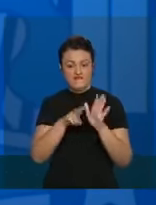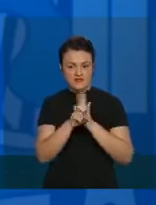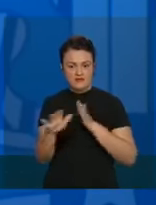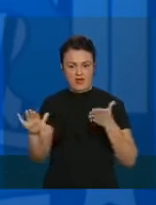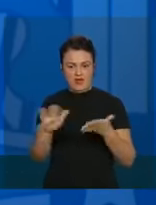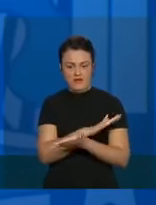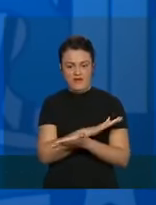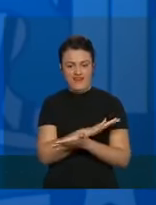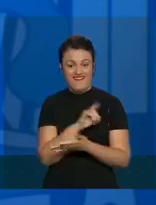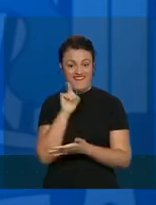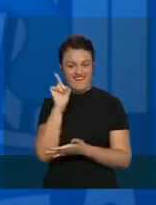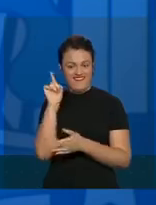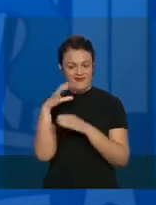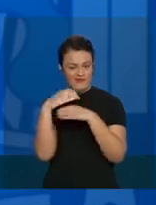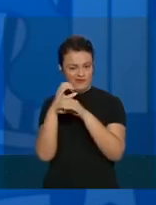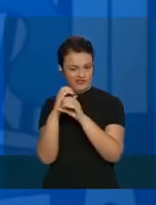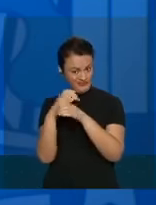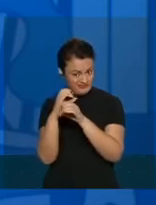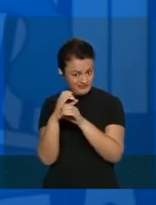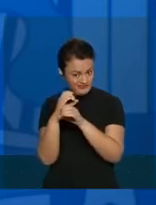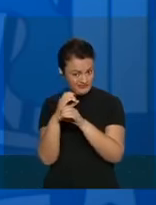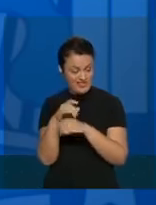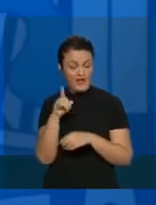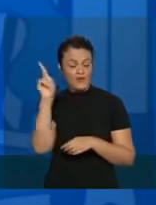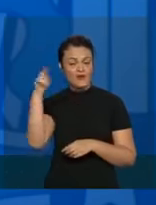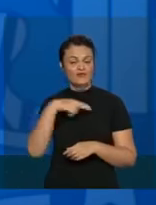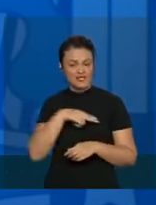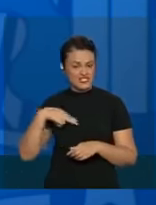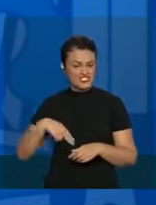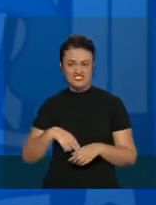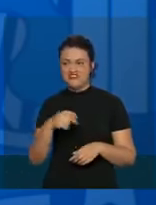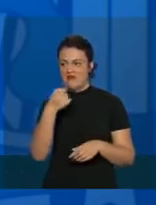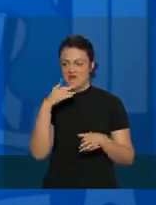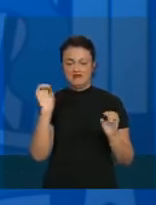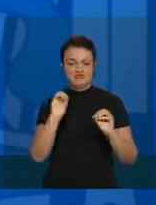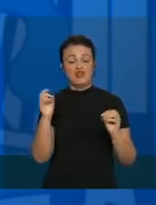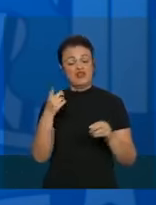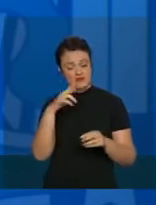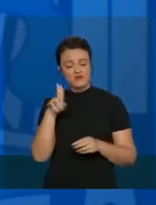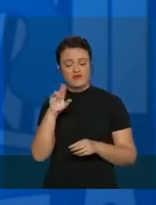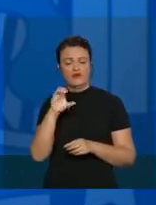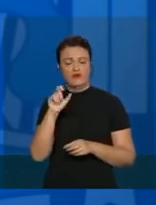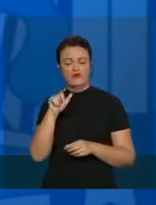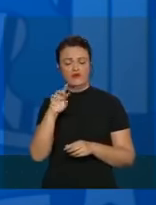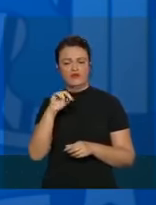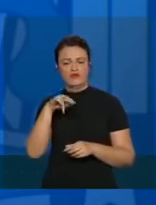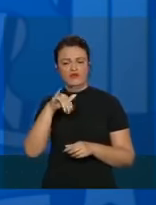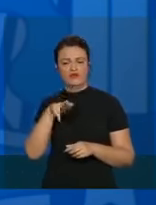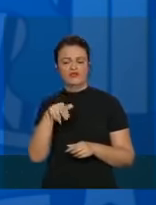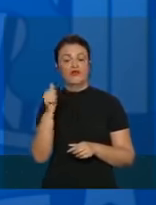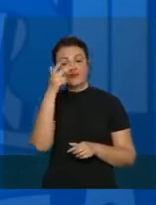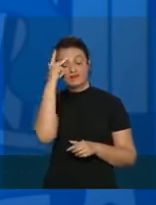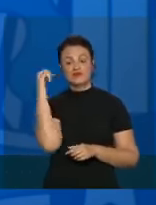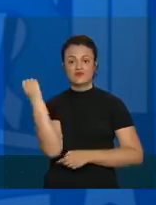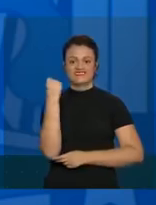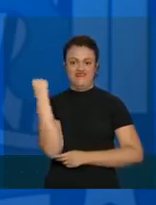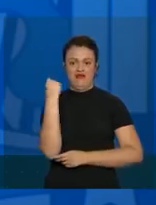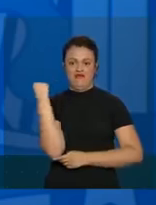Quando na China e quando nos lugares não tinha nada, eles usaram a cloroquina. Para quem? Para os pacientes mais graves.